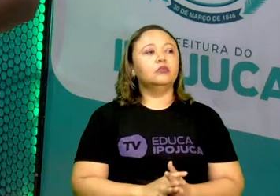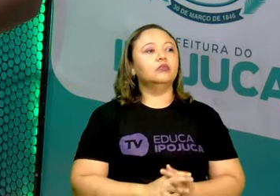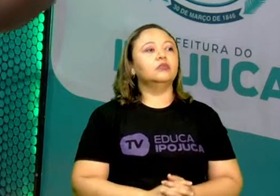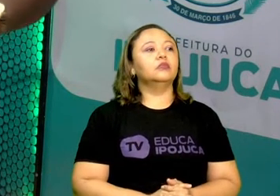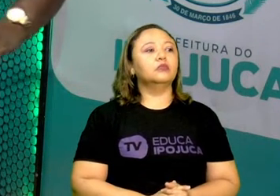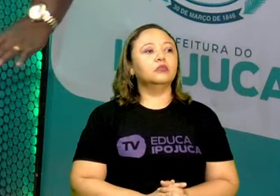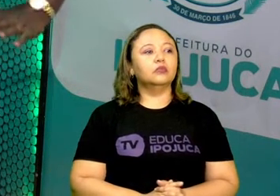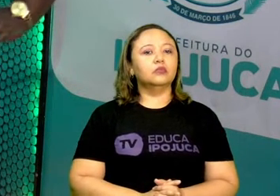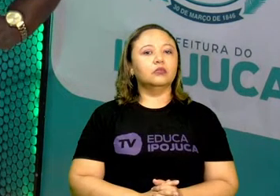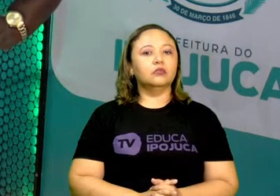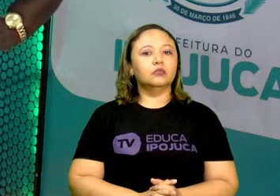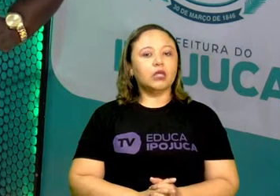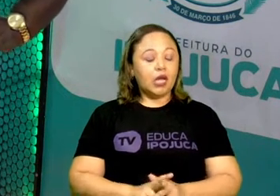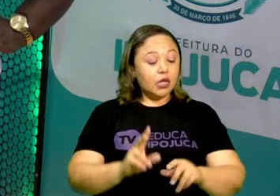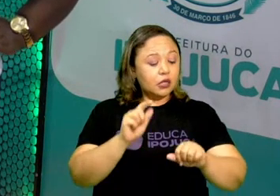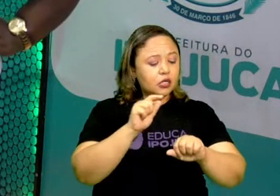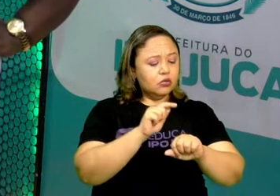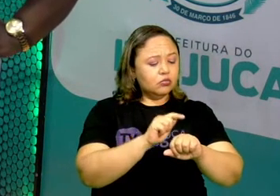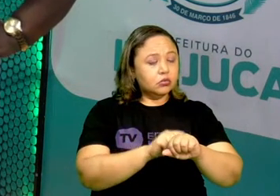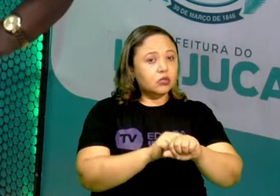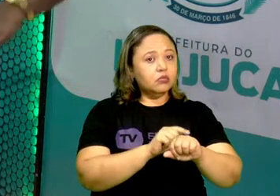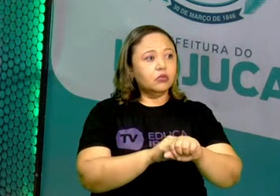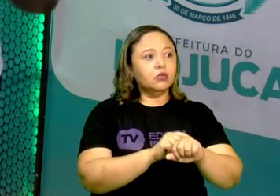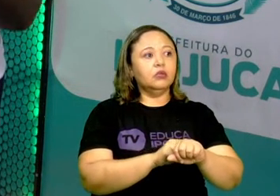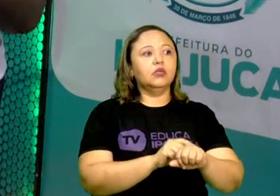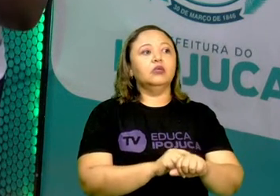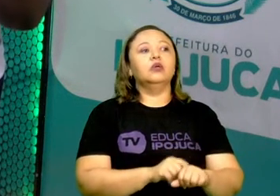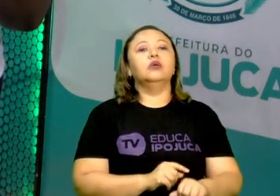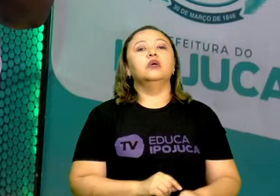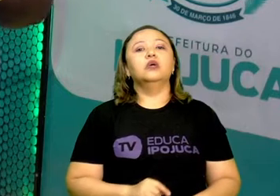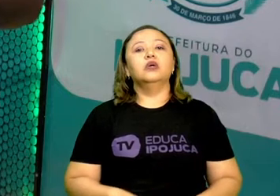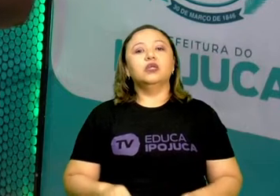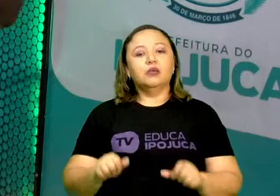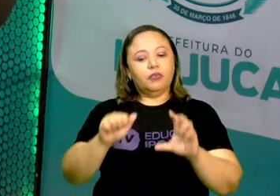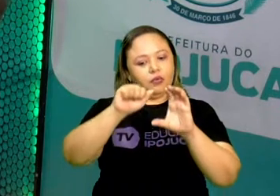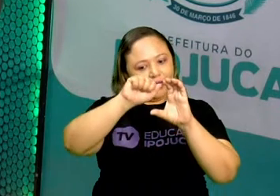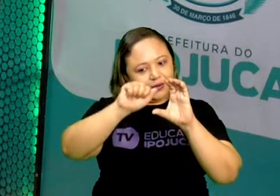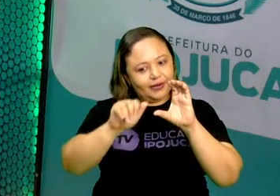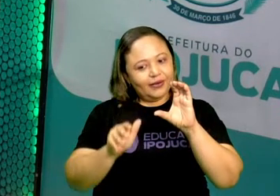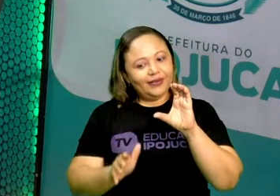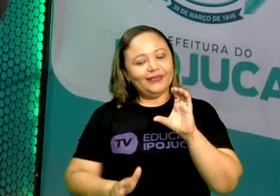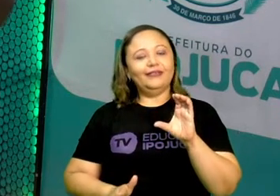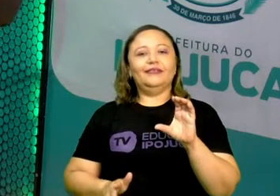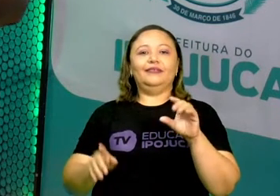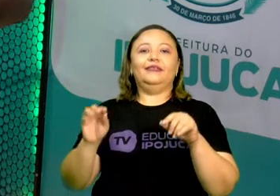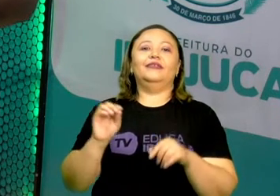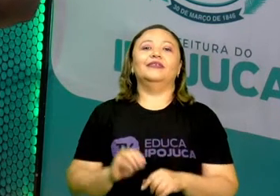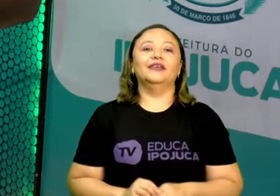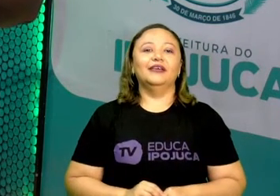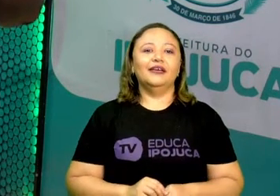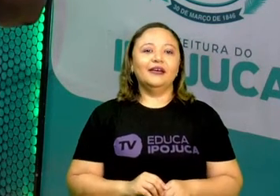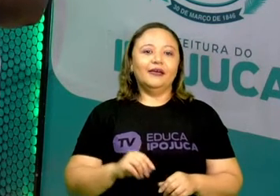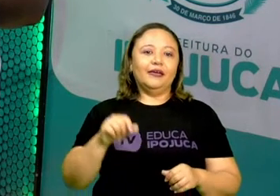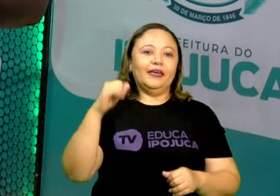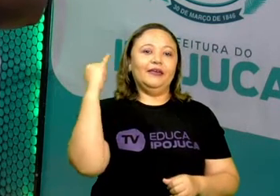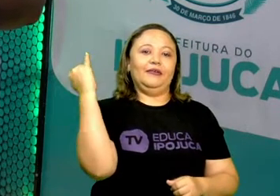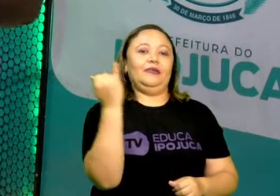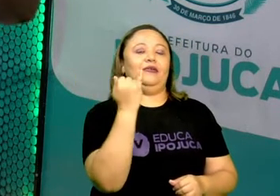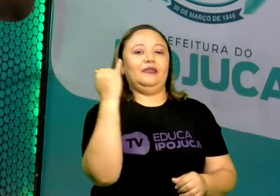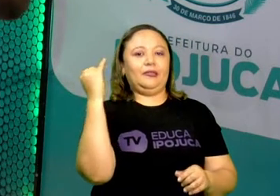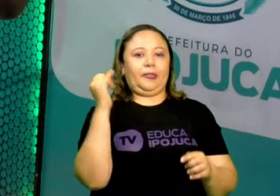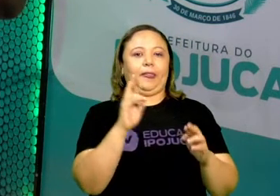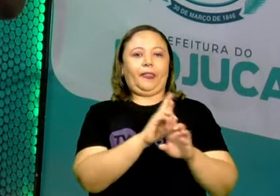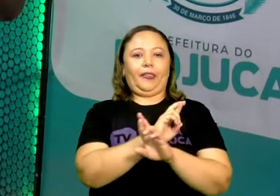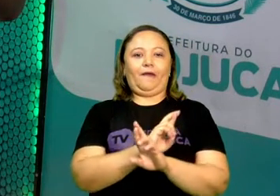E o tempo. O tempo vai dar característica ao ritmo da dança. Ele pode